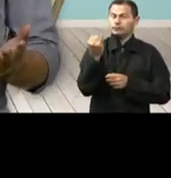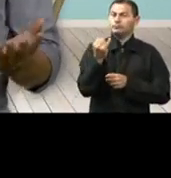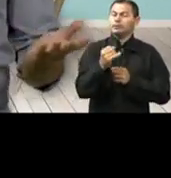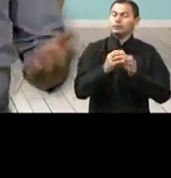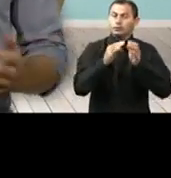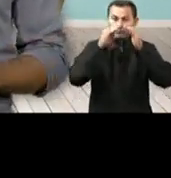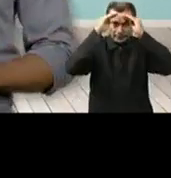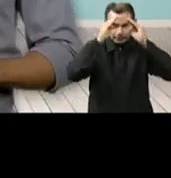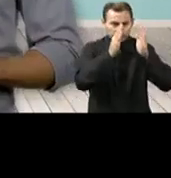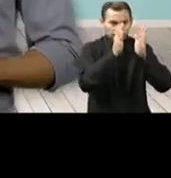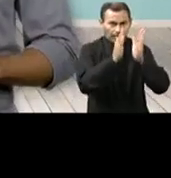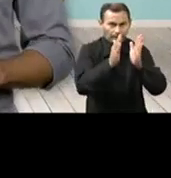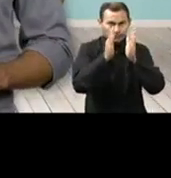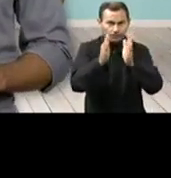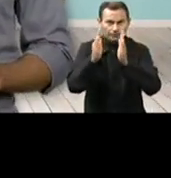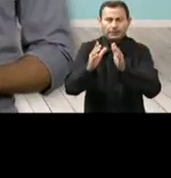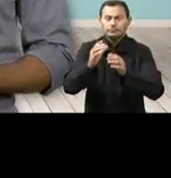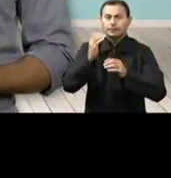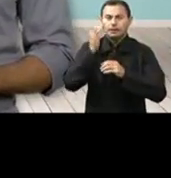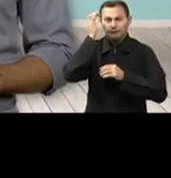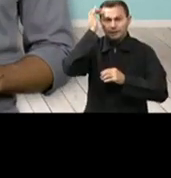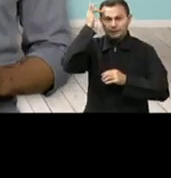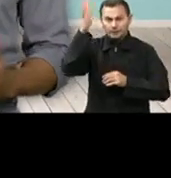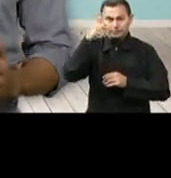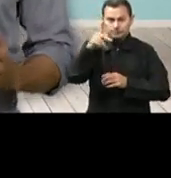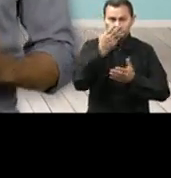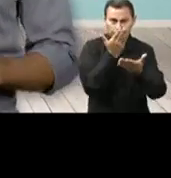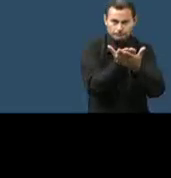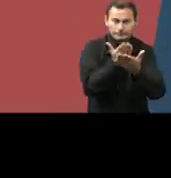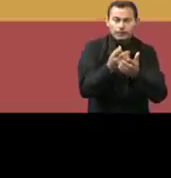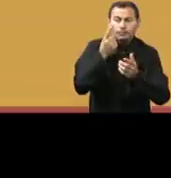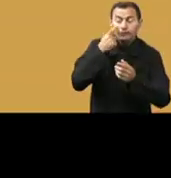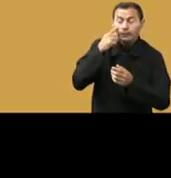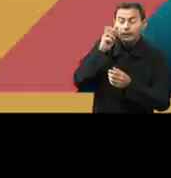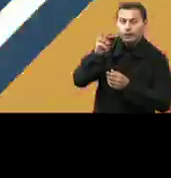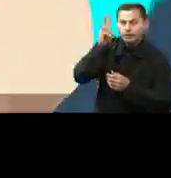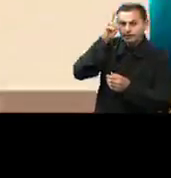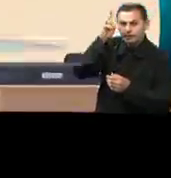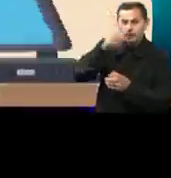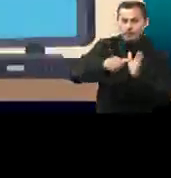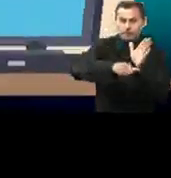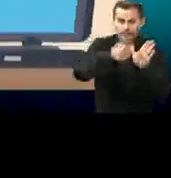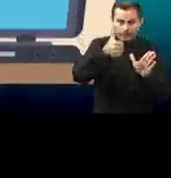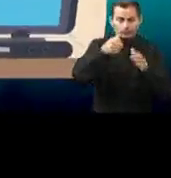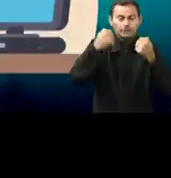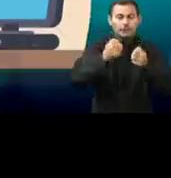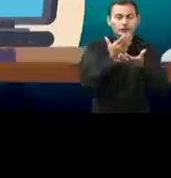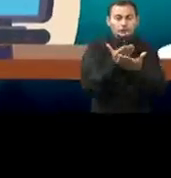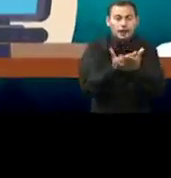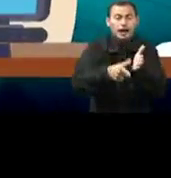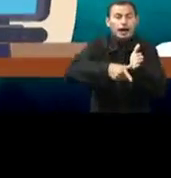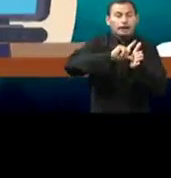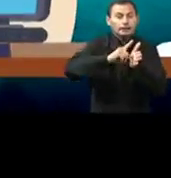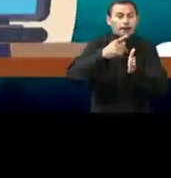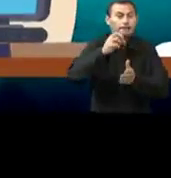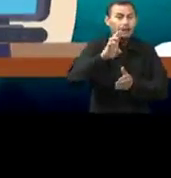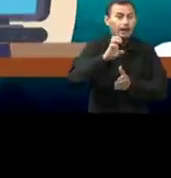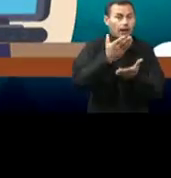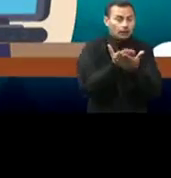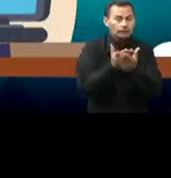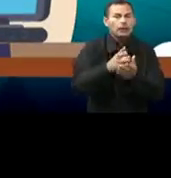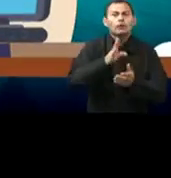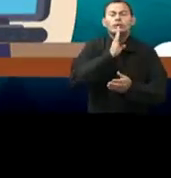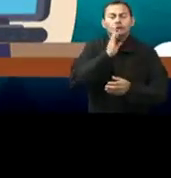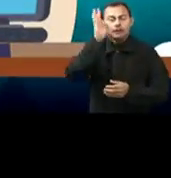as etapas, já que elas facilitam os seus estudos. Vamos revê-las? Primeiro, é necessário estudar a pré-aula para conhecer a